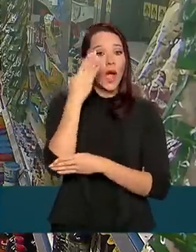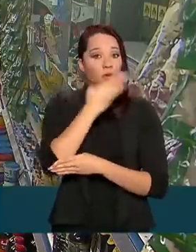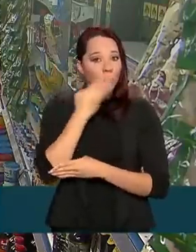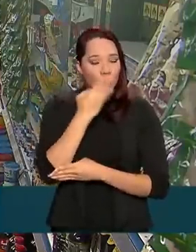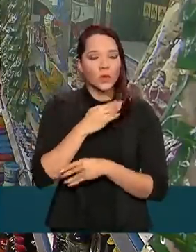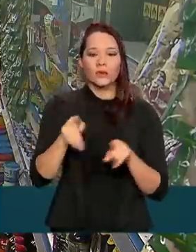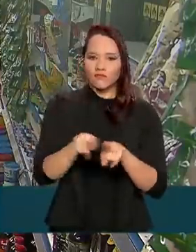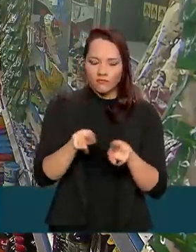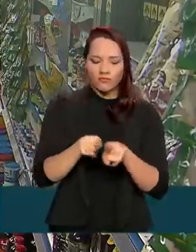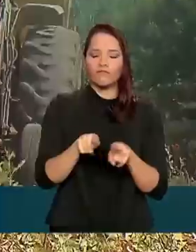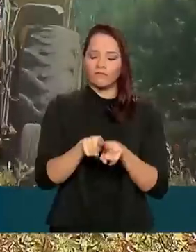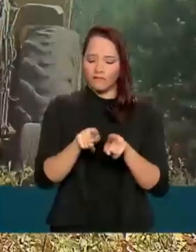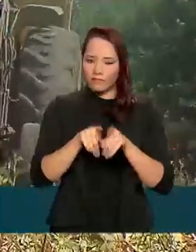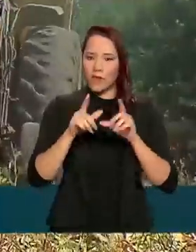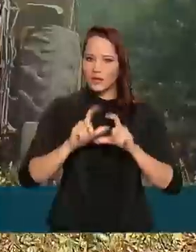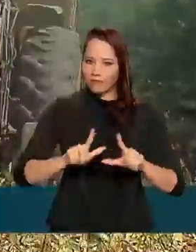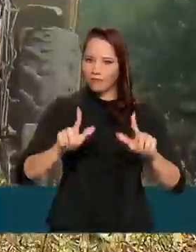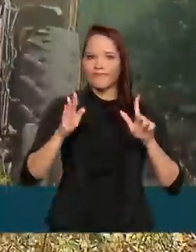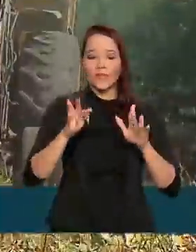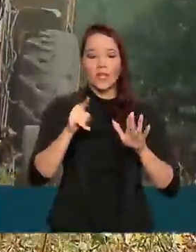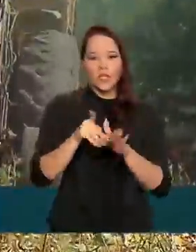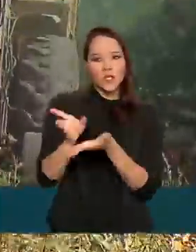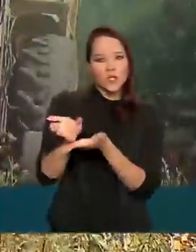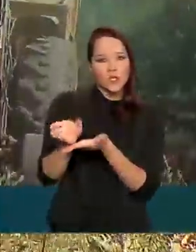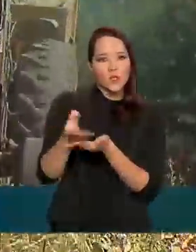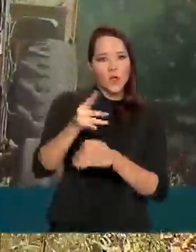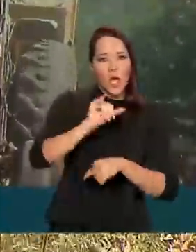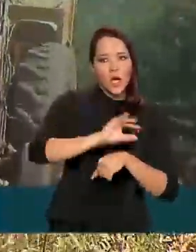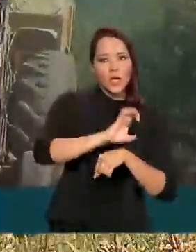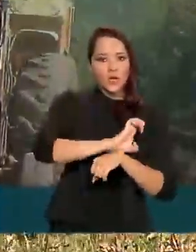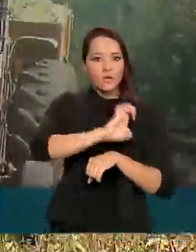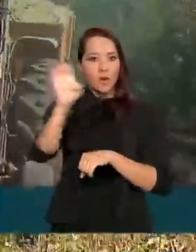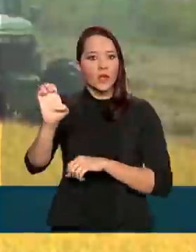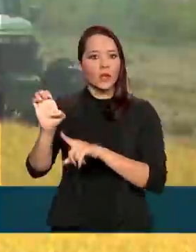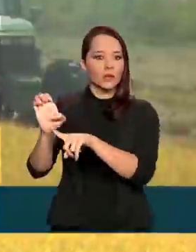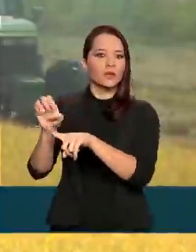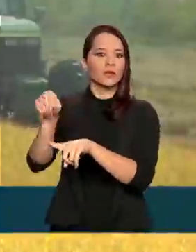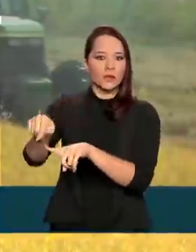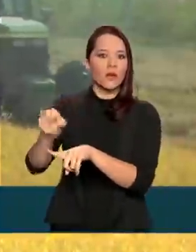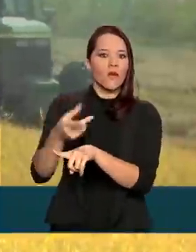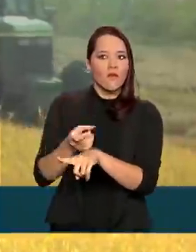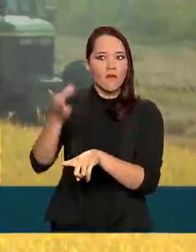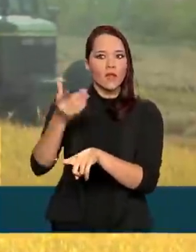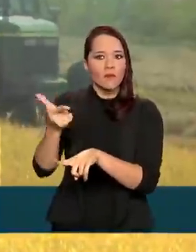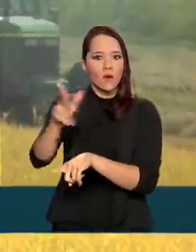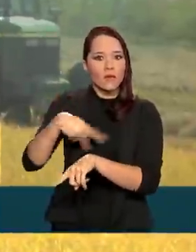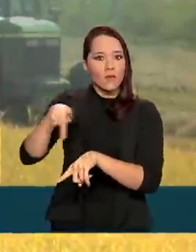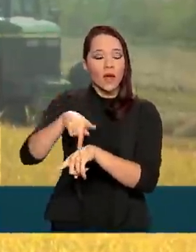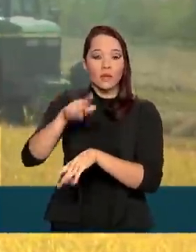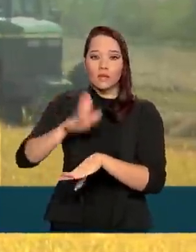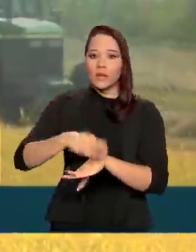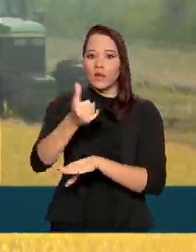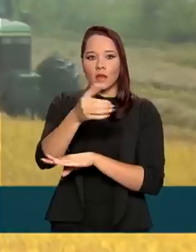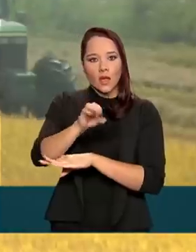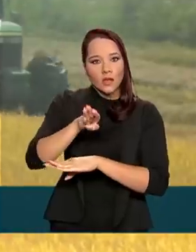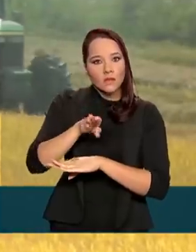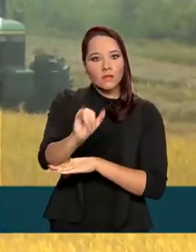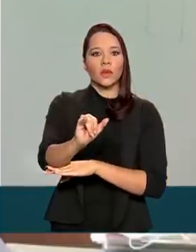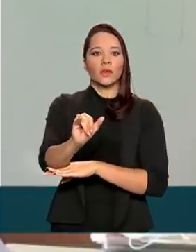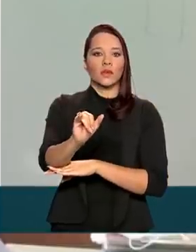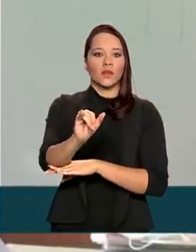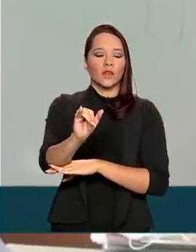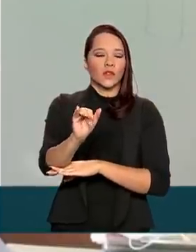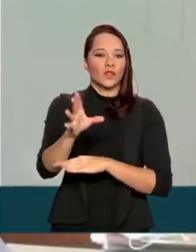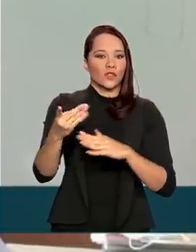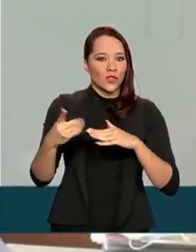também merecem destaque. A arrecadação das exportações do agronegócio ultrapassou 10 bilhões de dólares em junho.